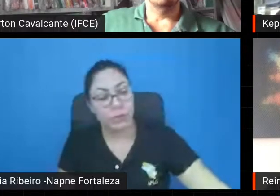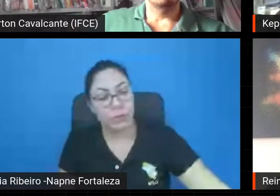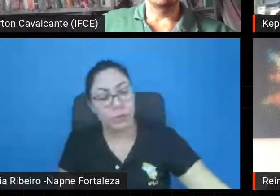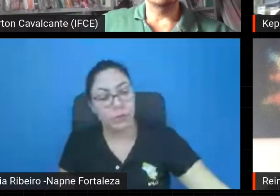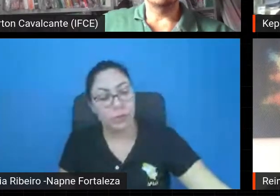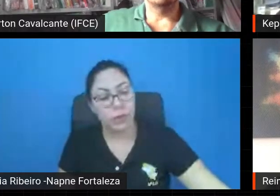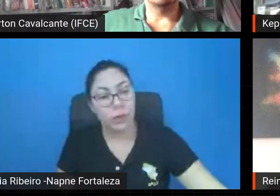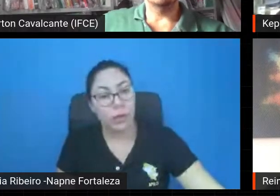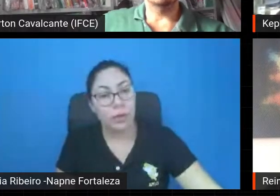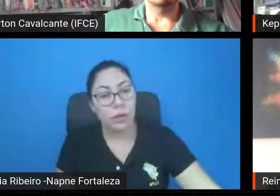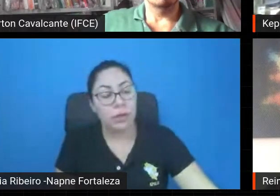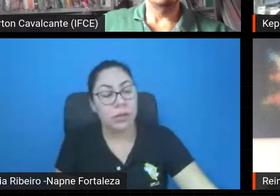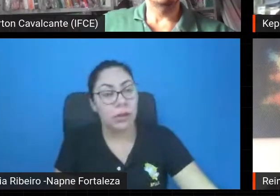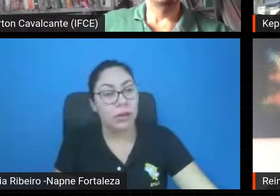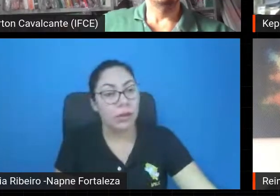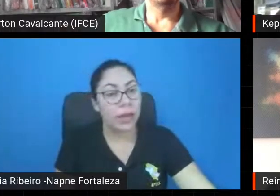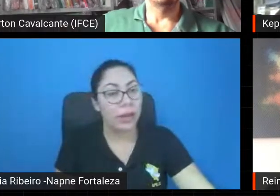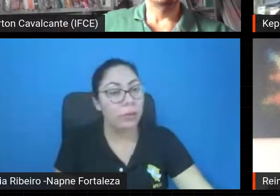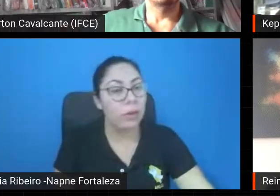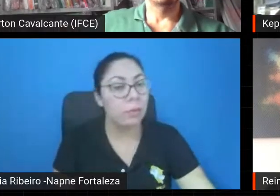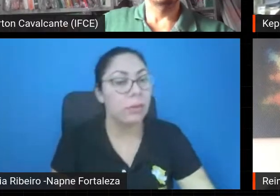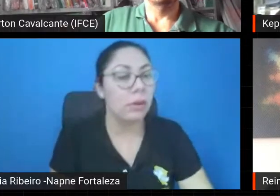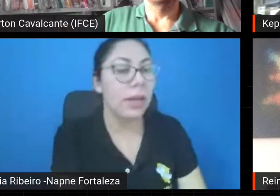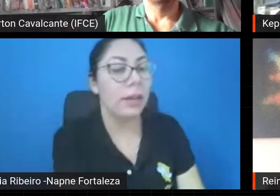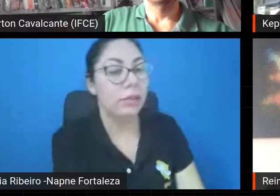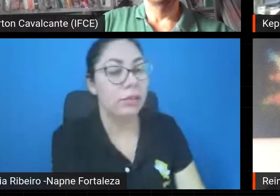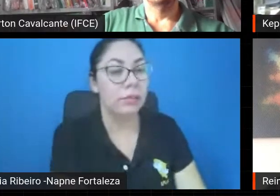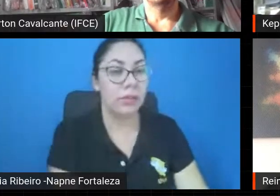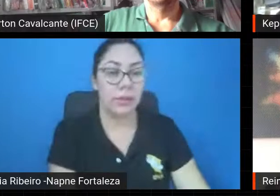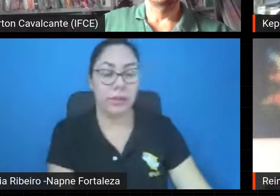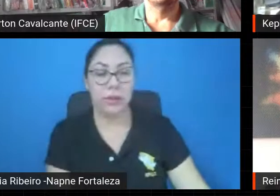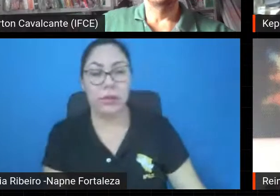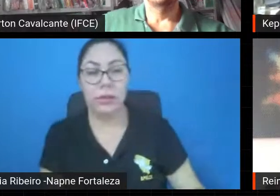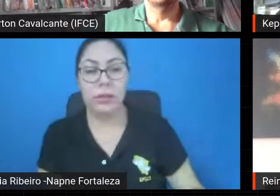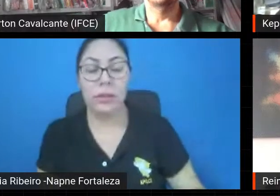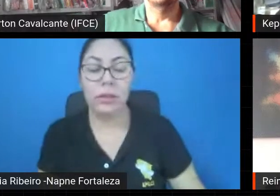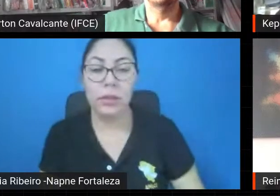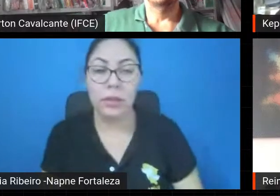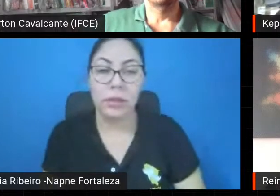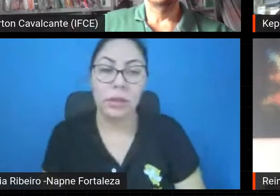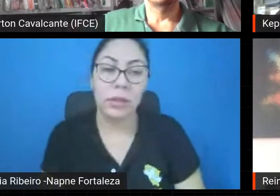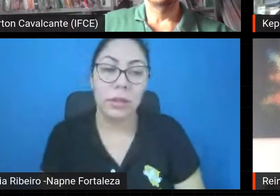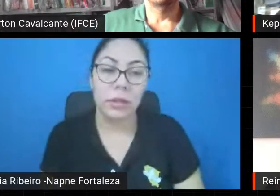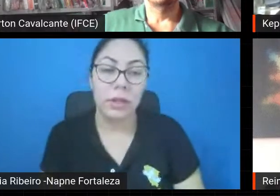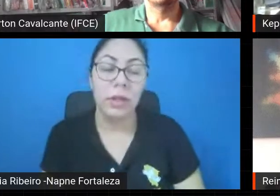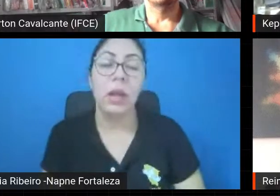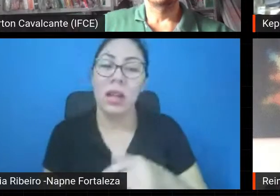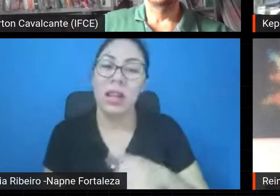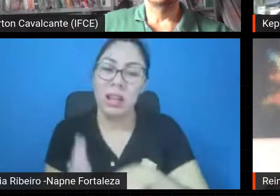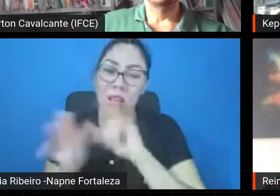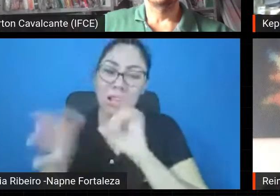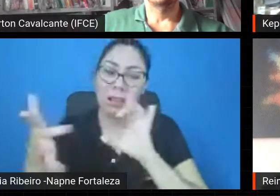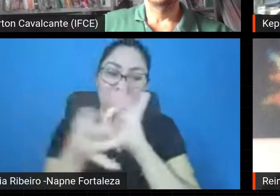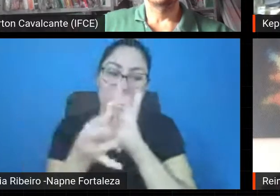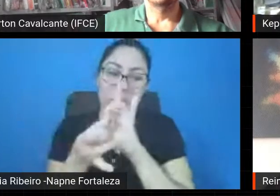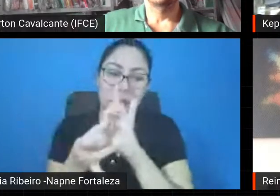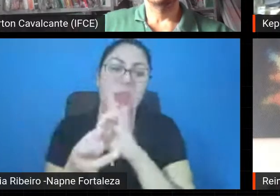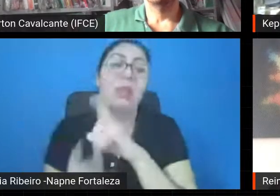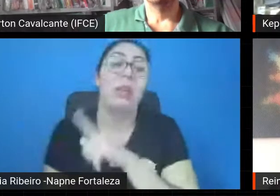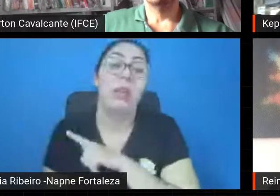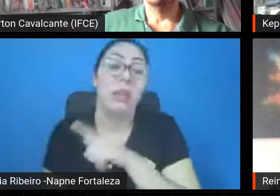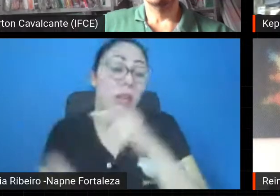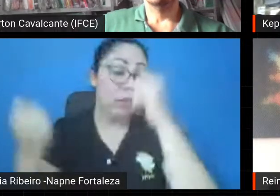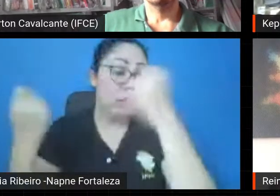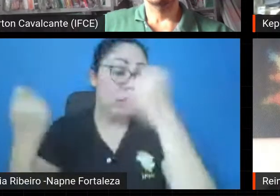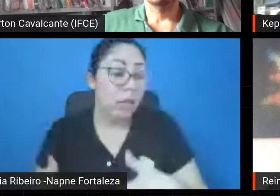Então, eu queria só complementar, acho que é isso mesmo que o Keper falou, o importante é fazer física, acho que essa